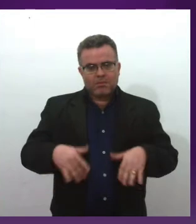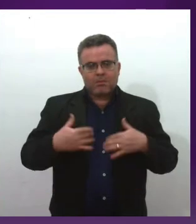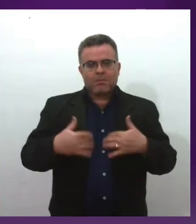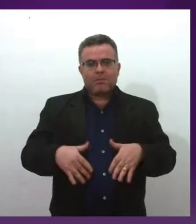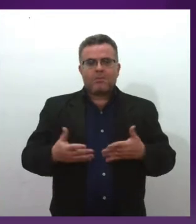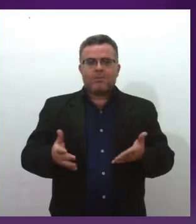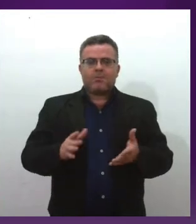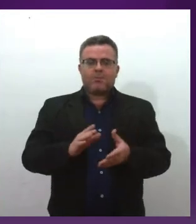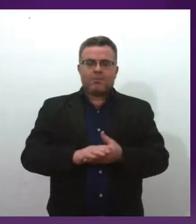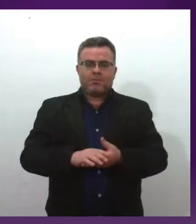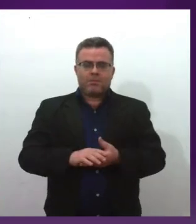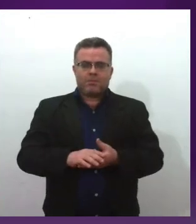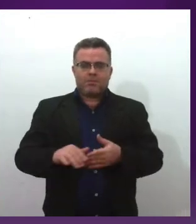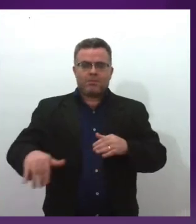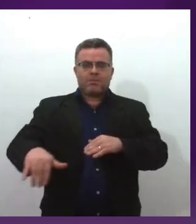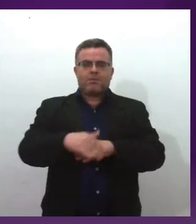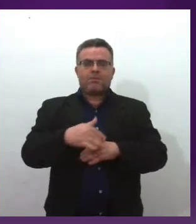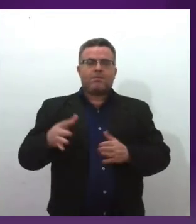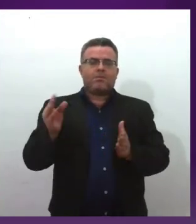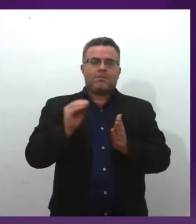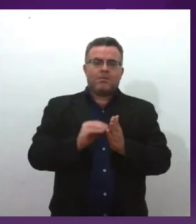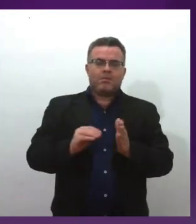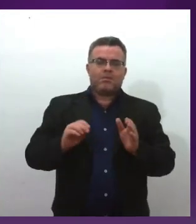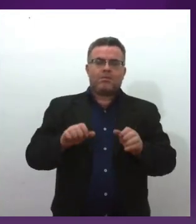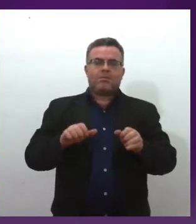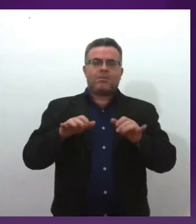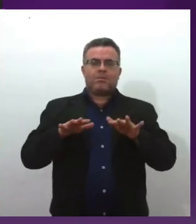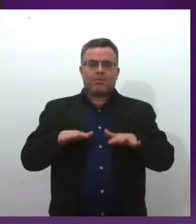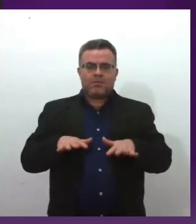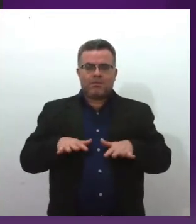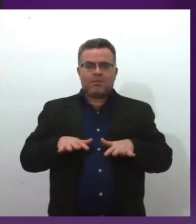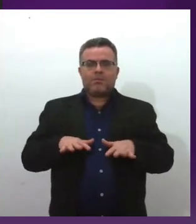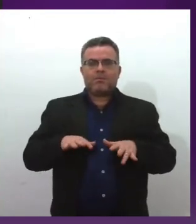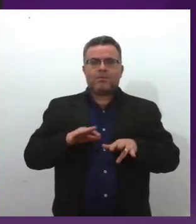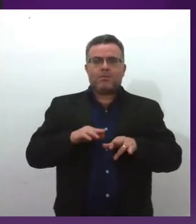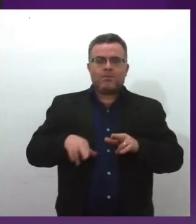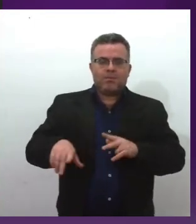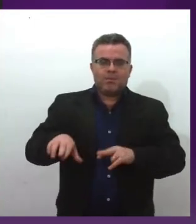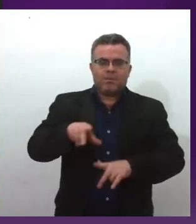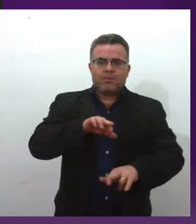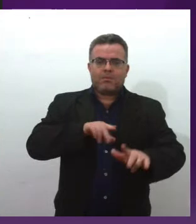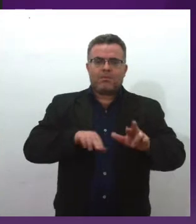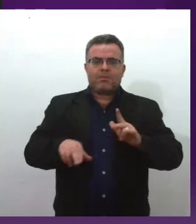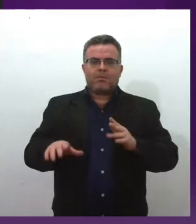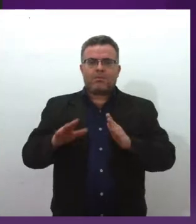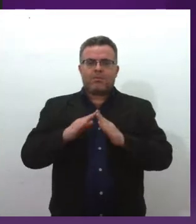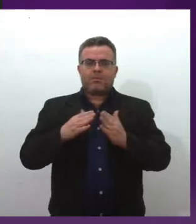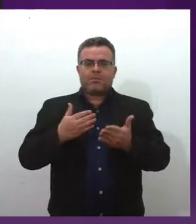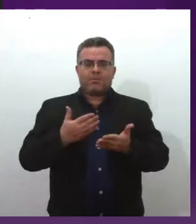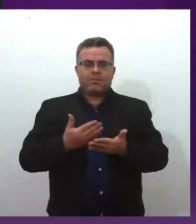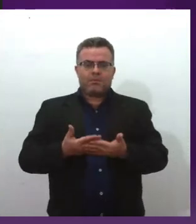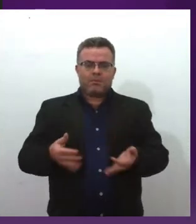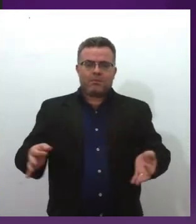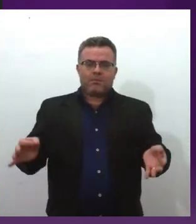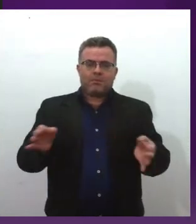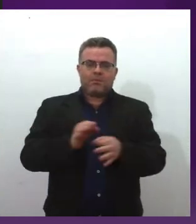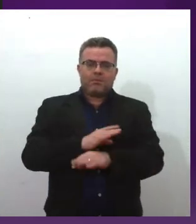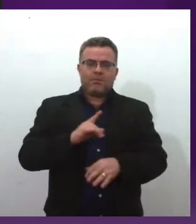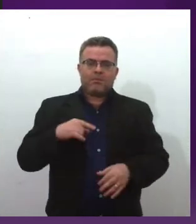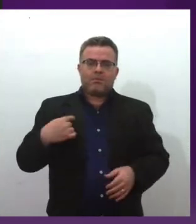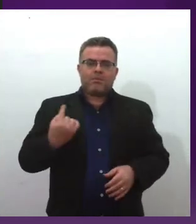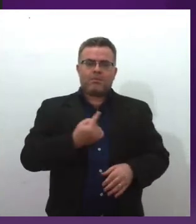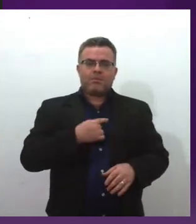além de ser nome de rua, nome de auditório, nome de uma escola, enfim, nós estamos, então,